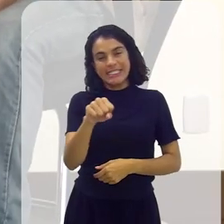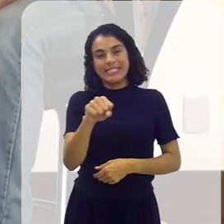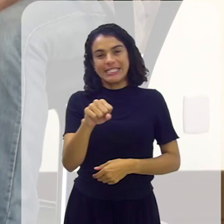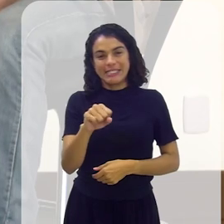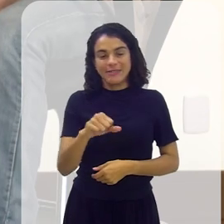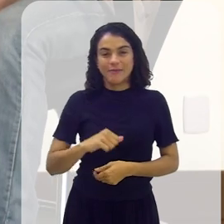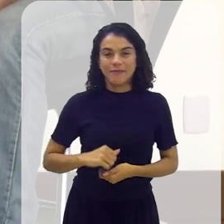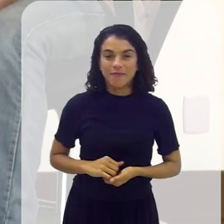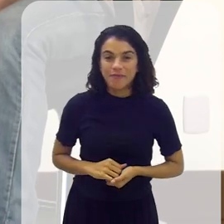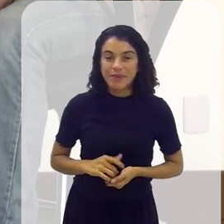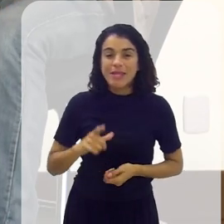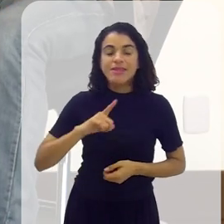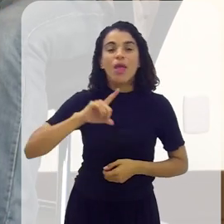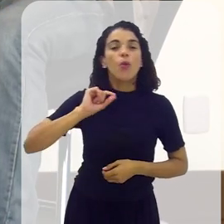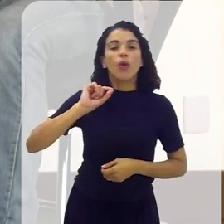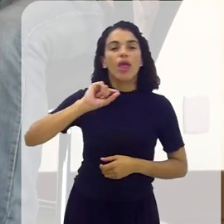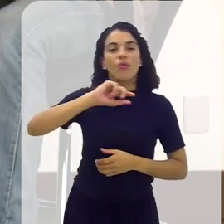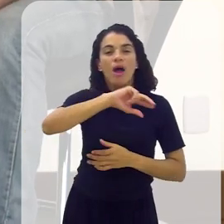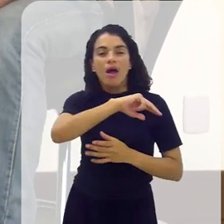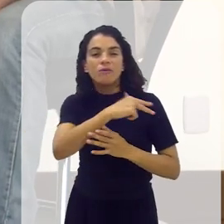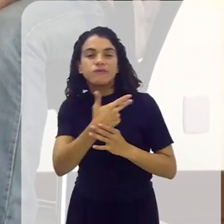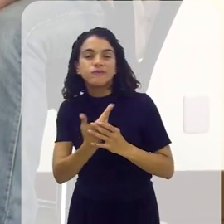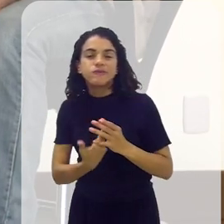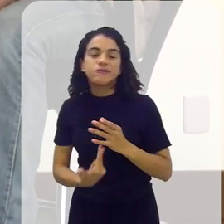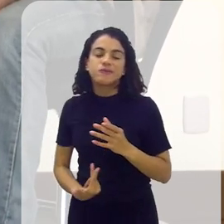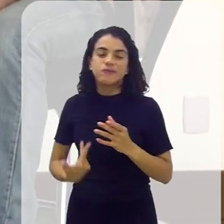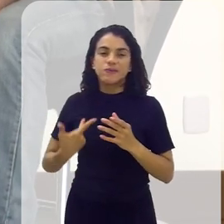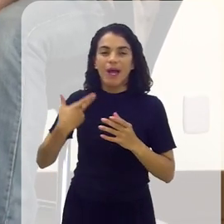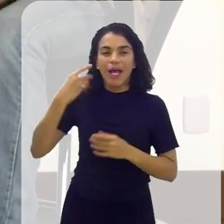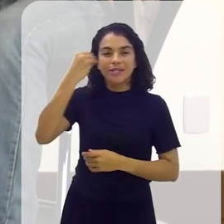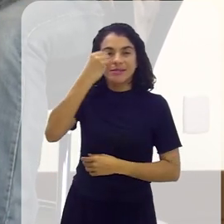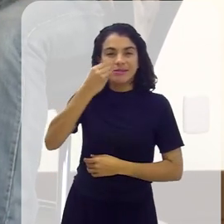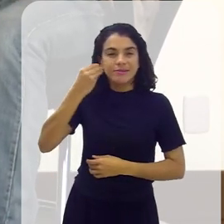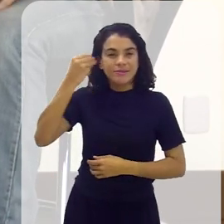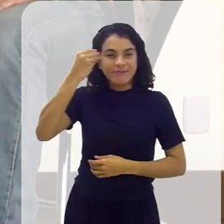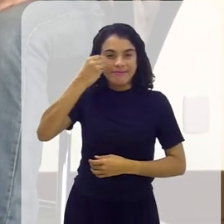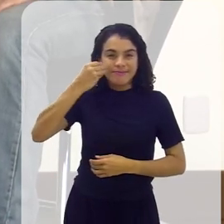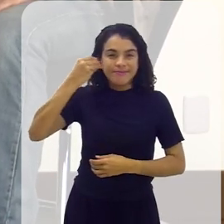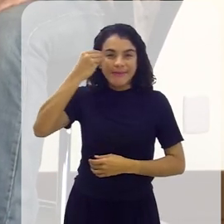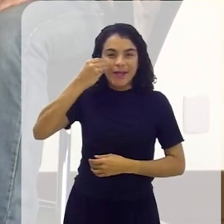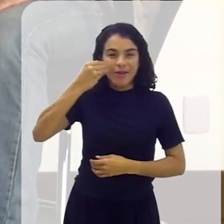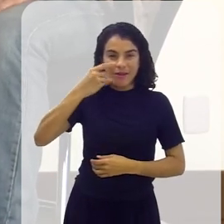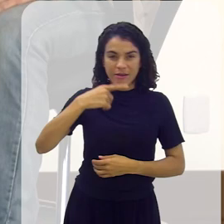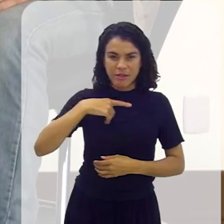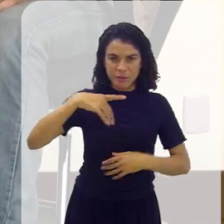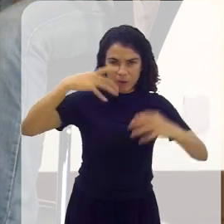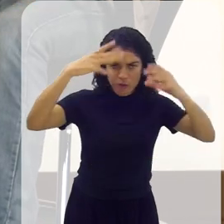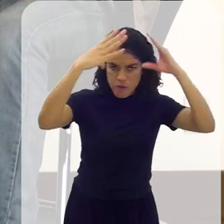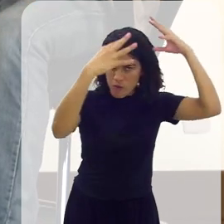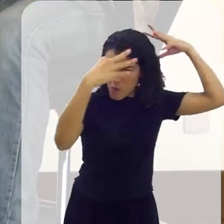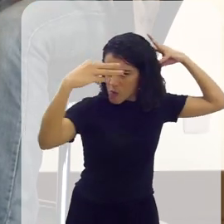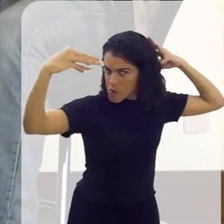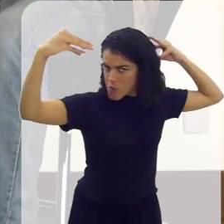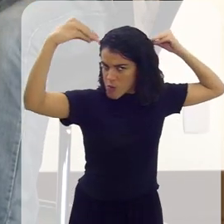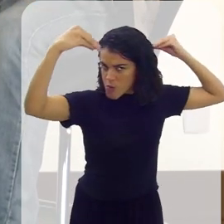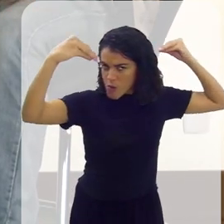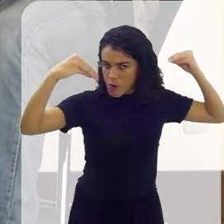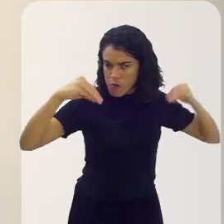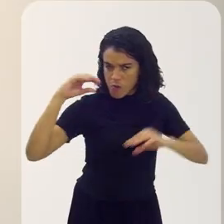Sim. Tem uma imersão da experiência, né? Eu quero que ela se sinta um cavaleiro numa